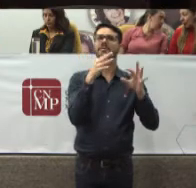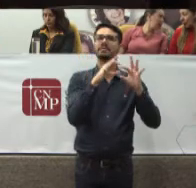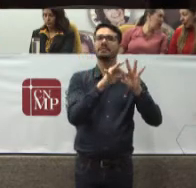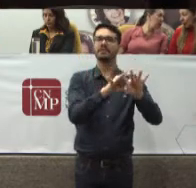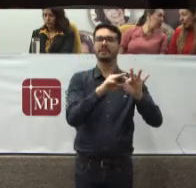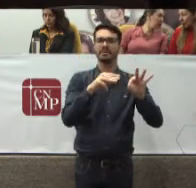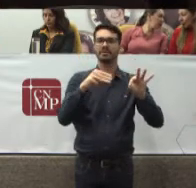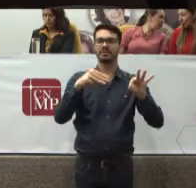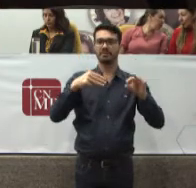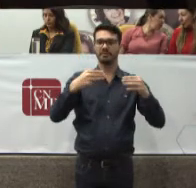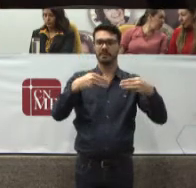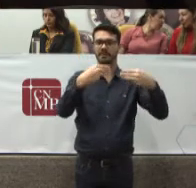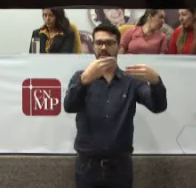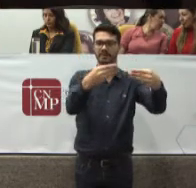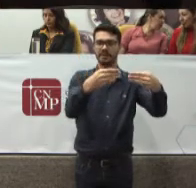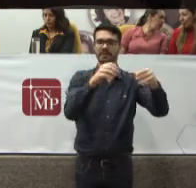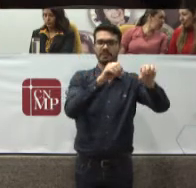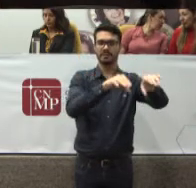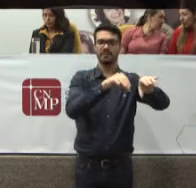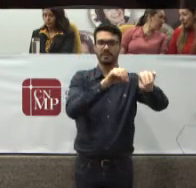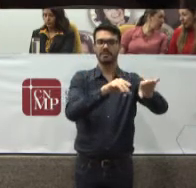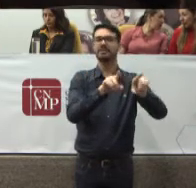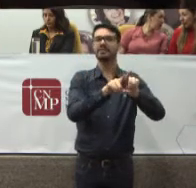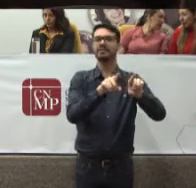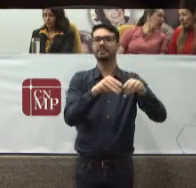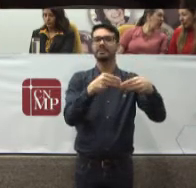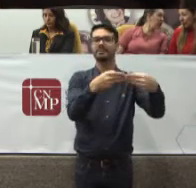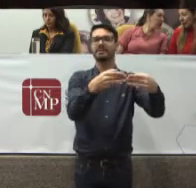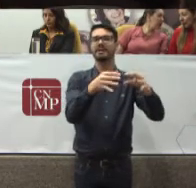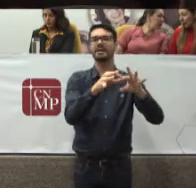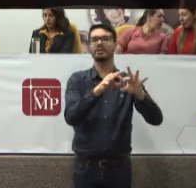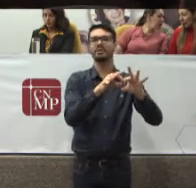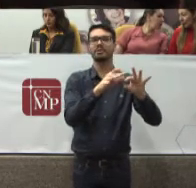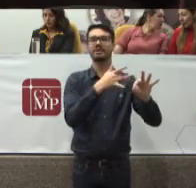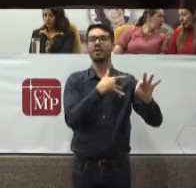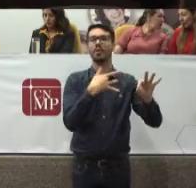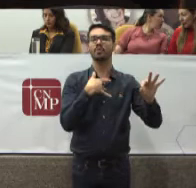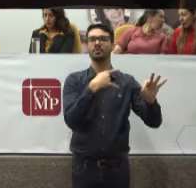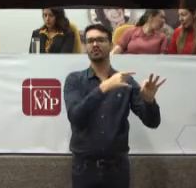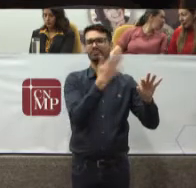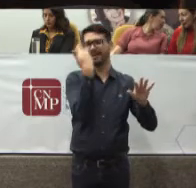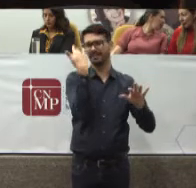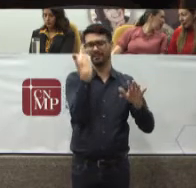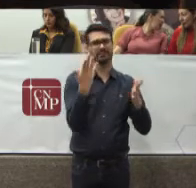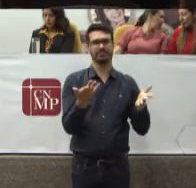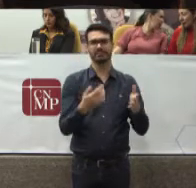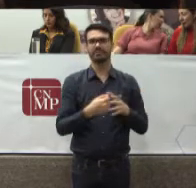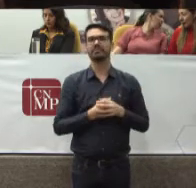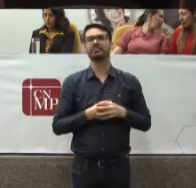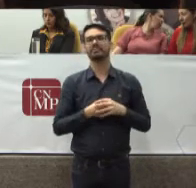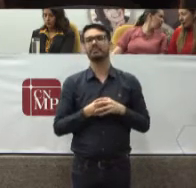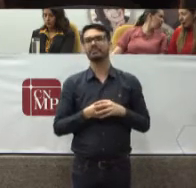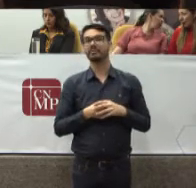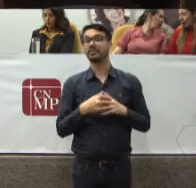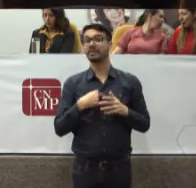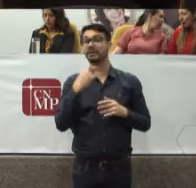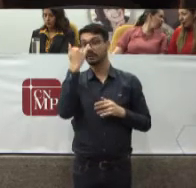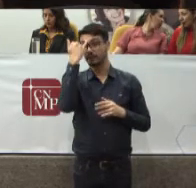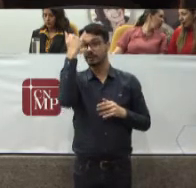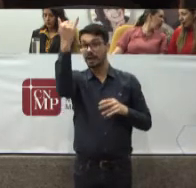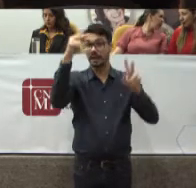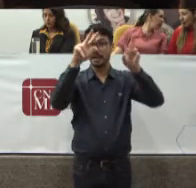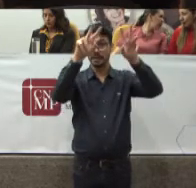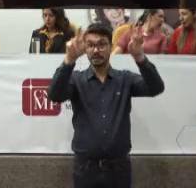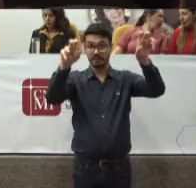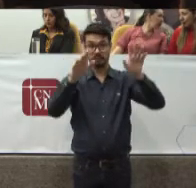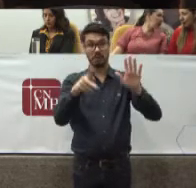E Saúde Pública A ideia Então Era Que Esses Temas